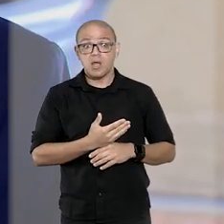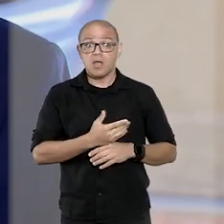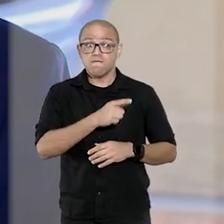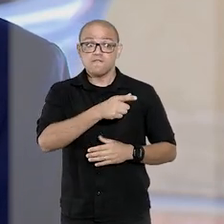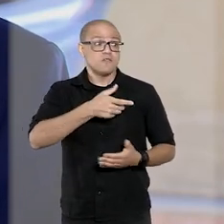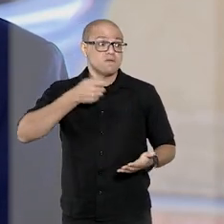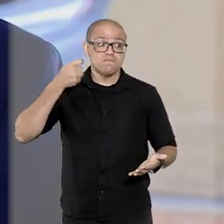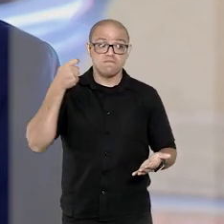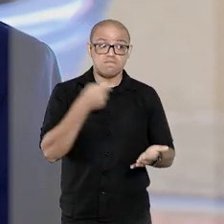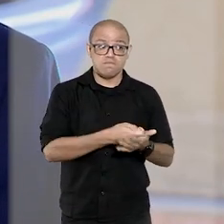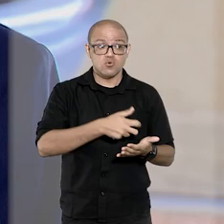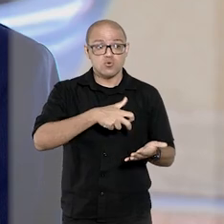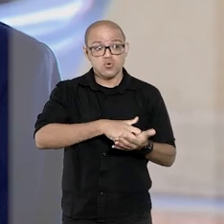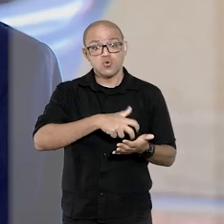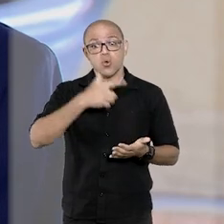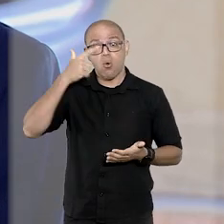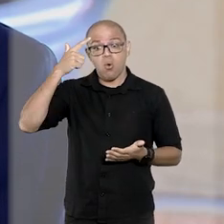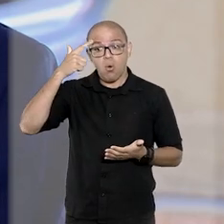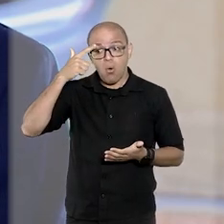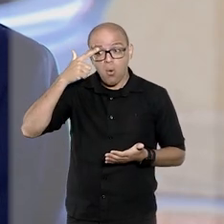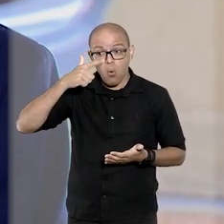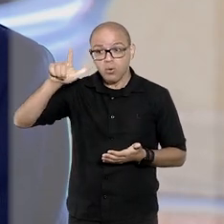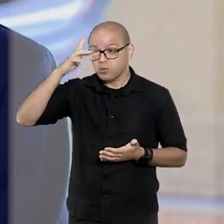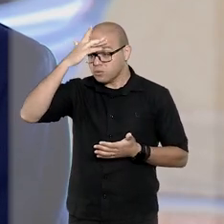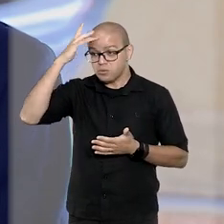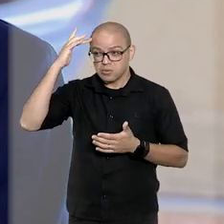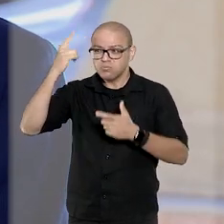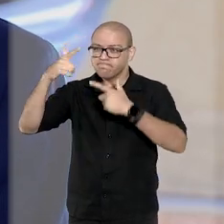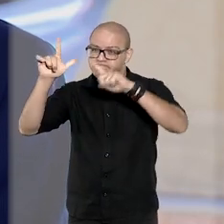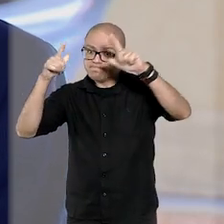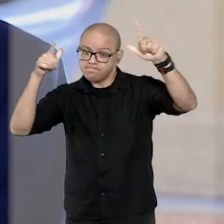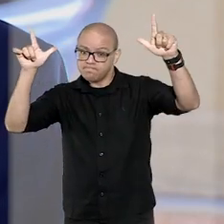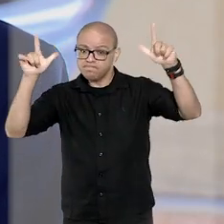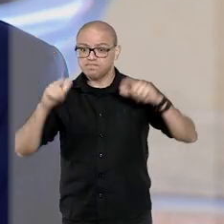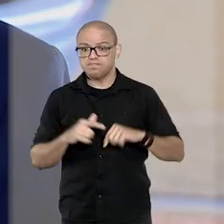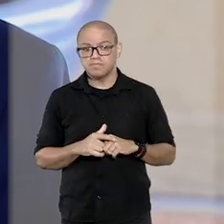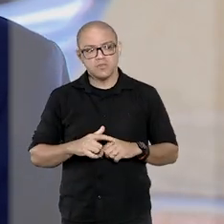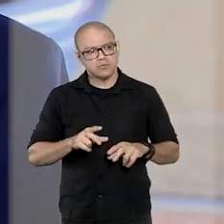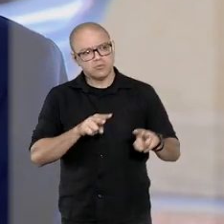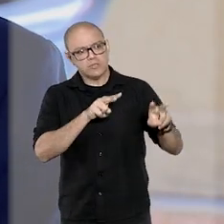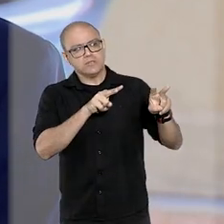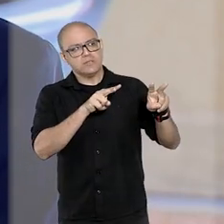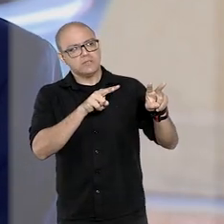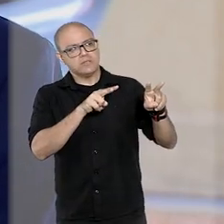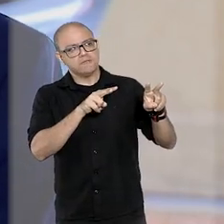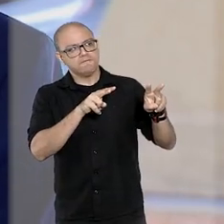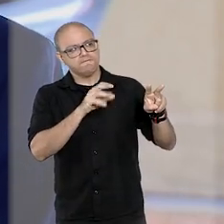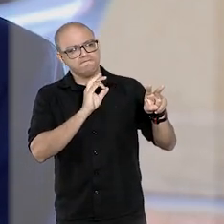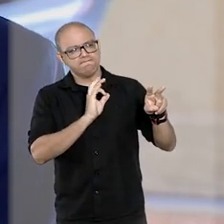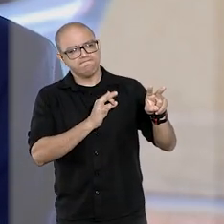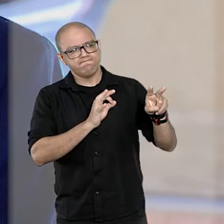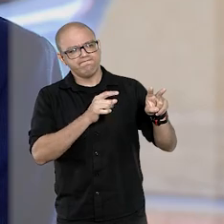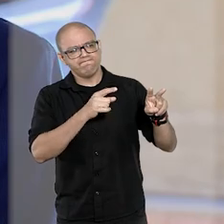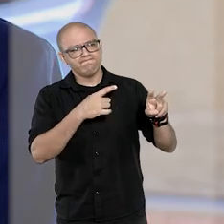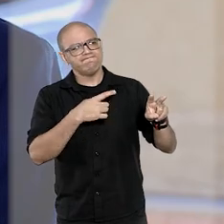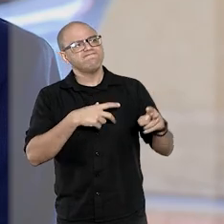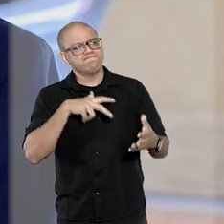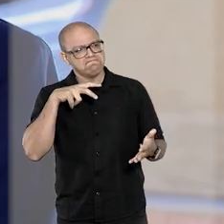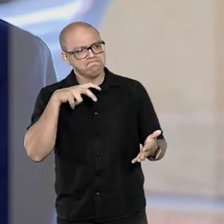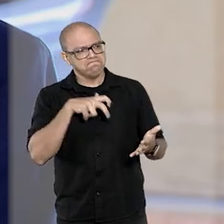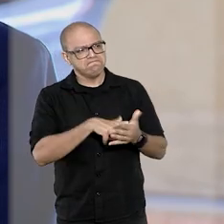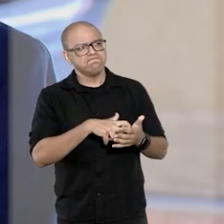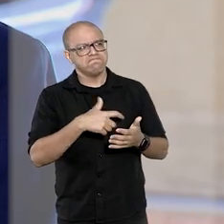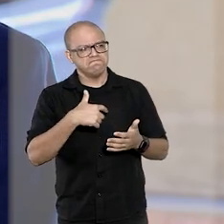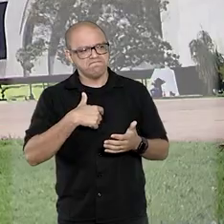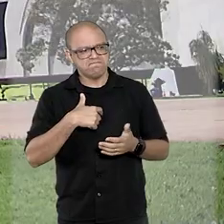para que outras pessoas se veem com uma medida punitiva e